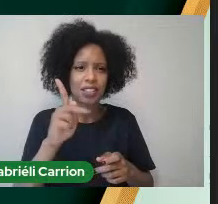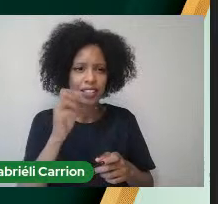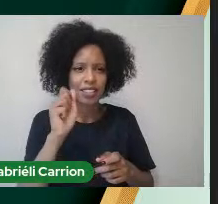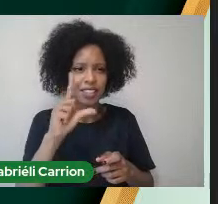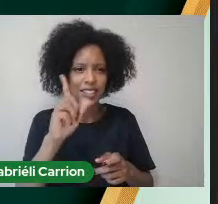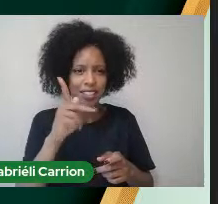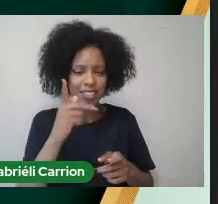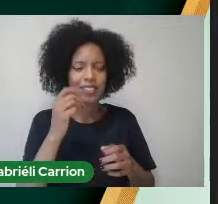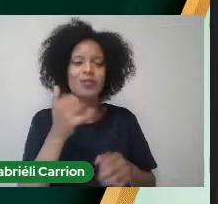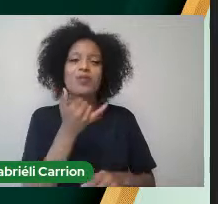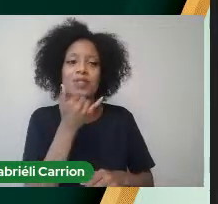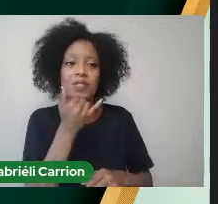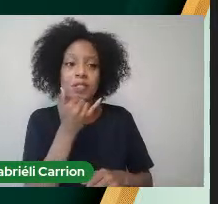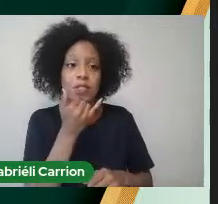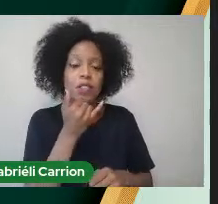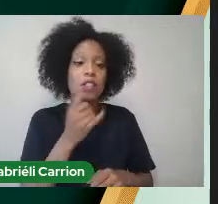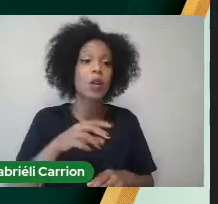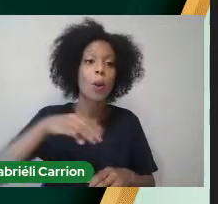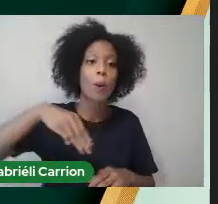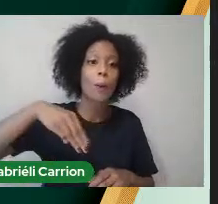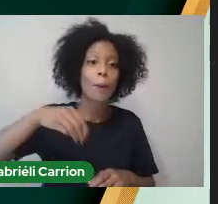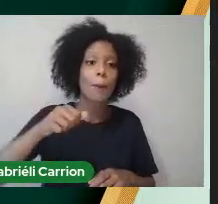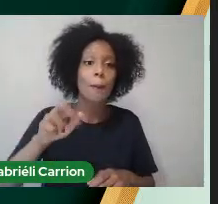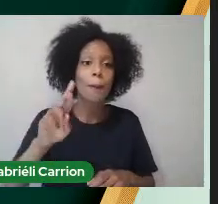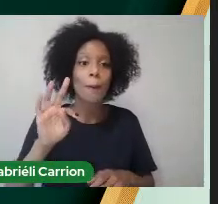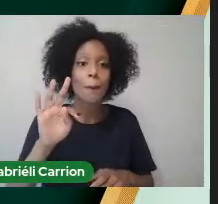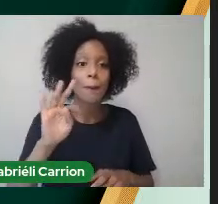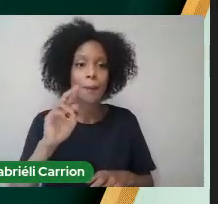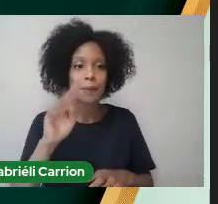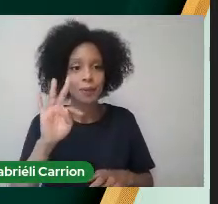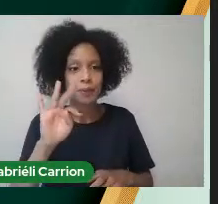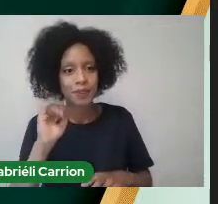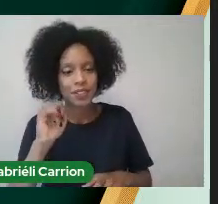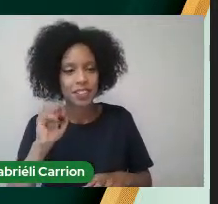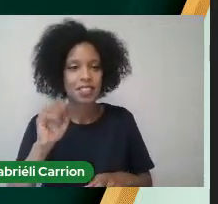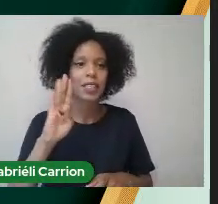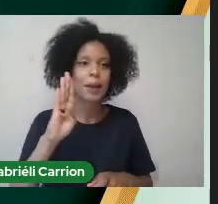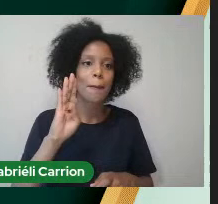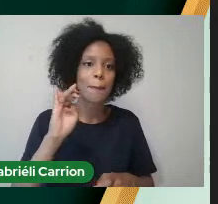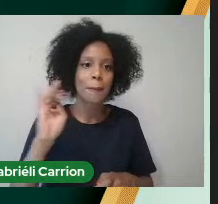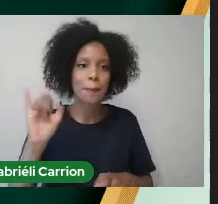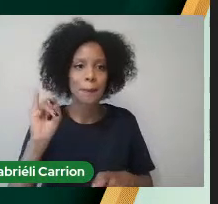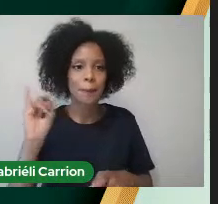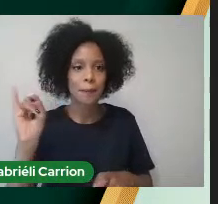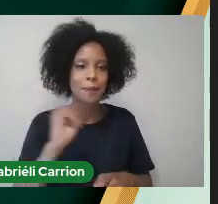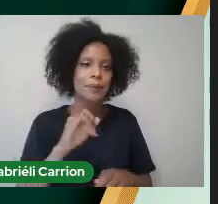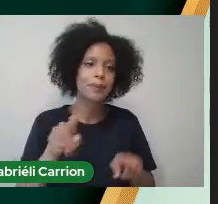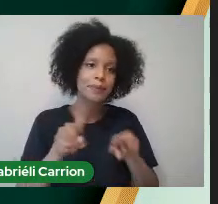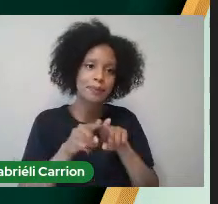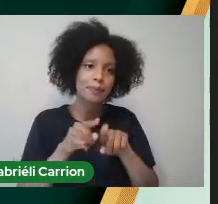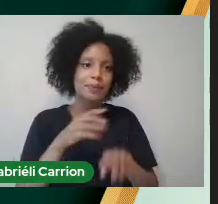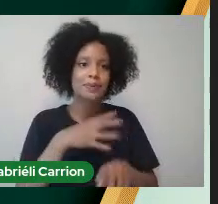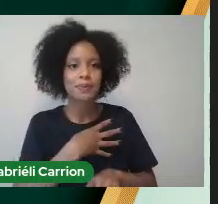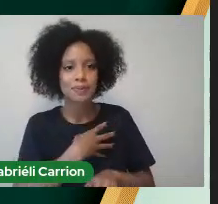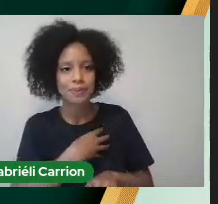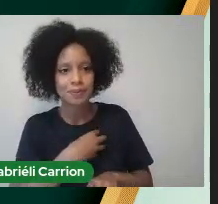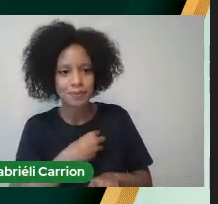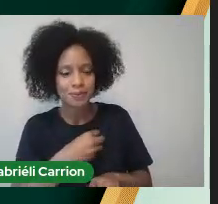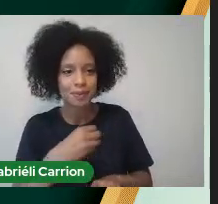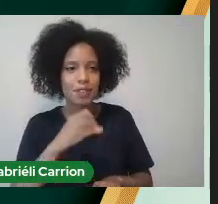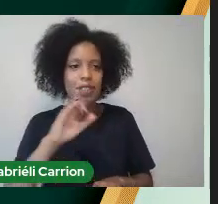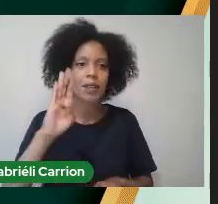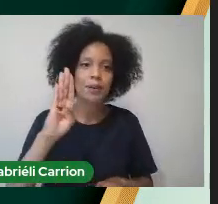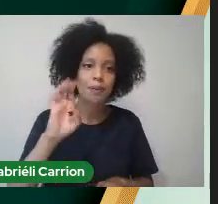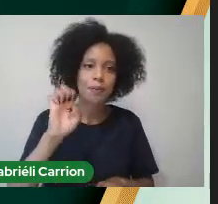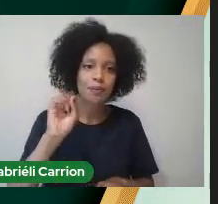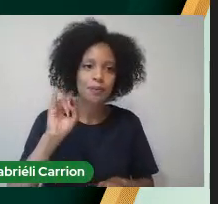meus colegas O Martim Filho da Carol A Bibi Filha da Tati A Esther Filha da Darlene E o Benjamim Filho